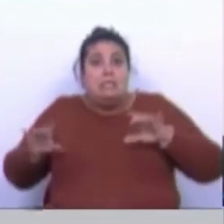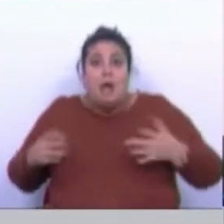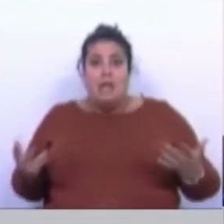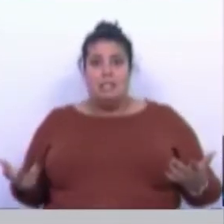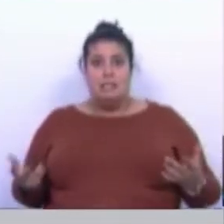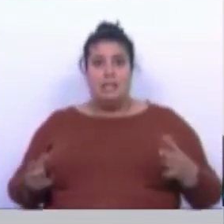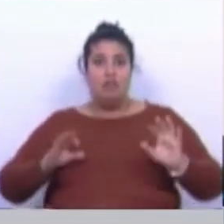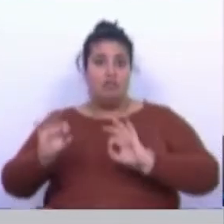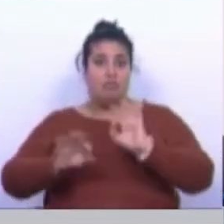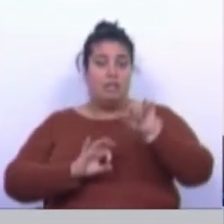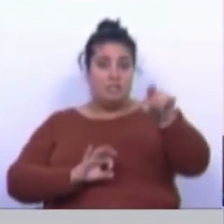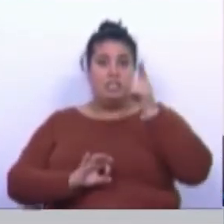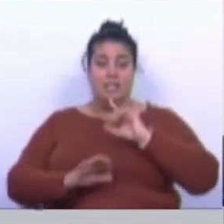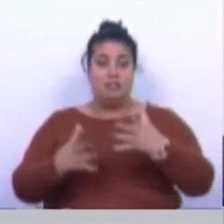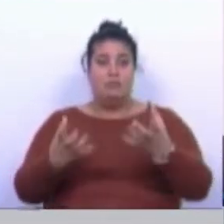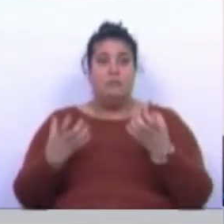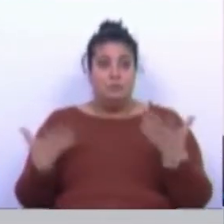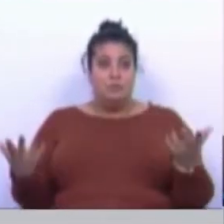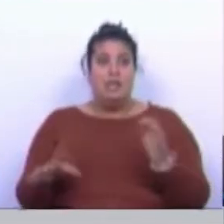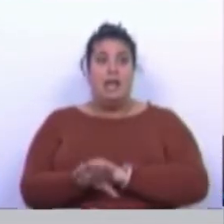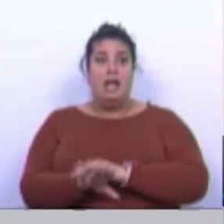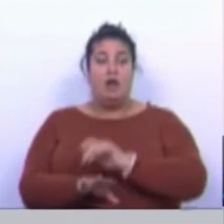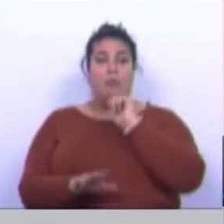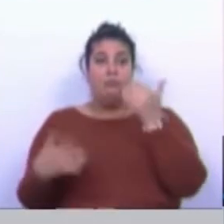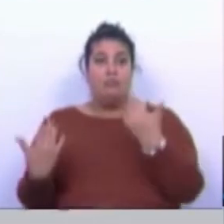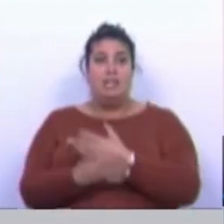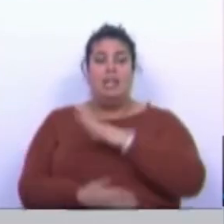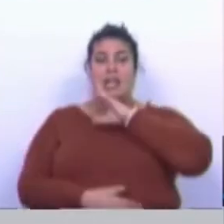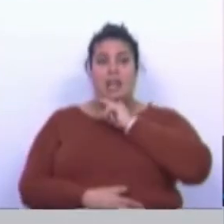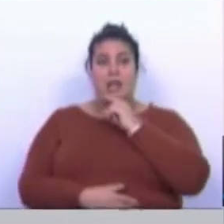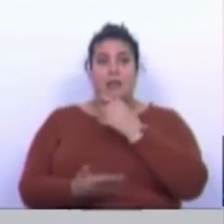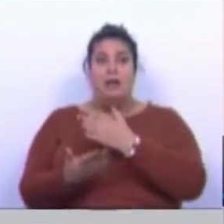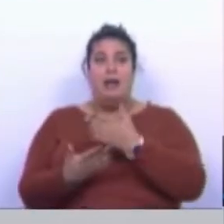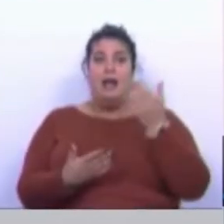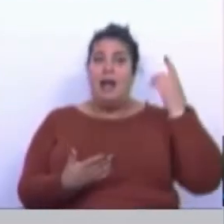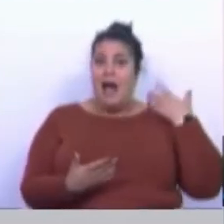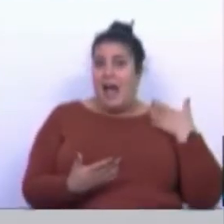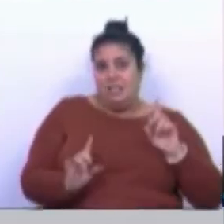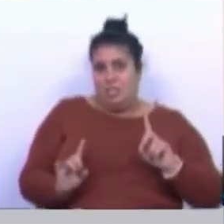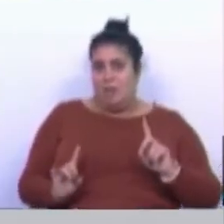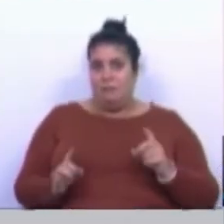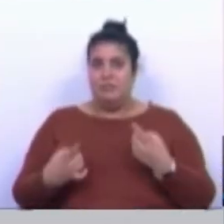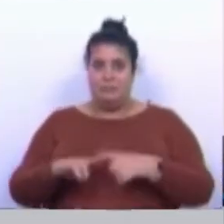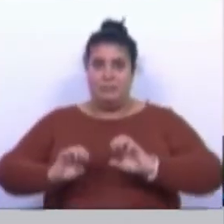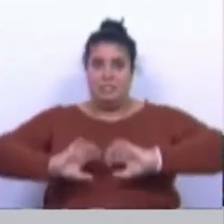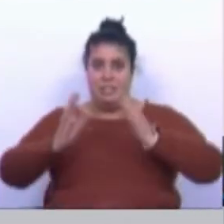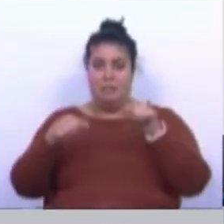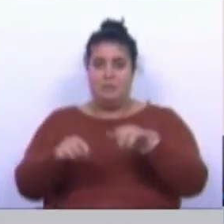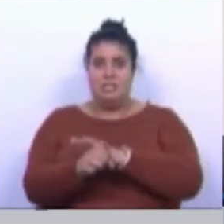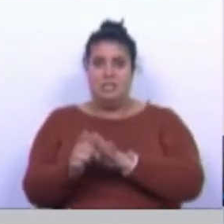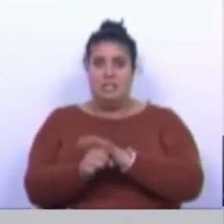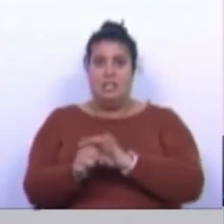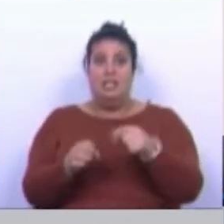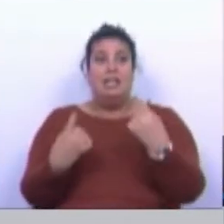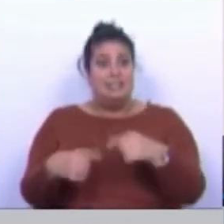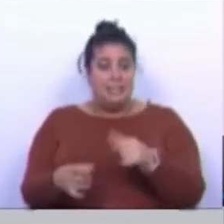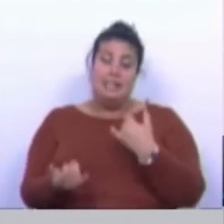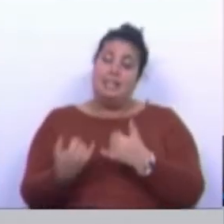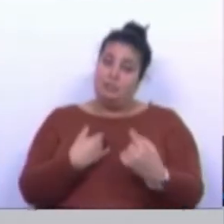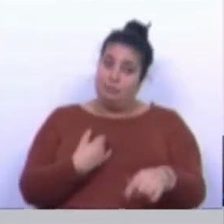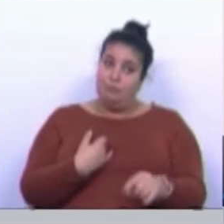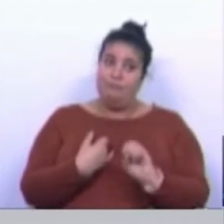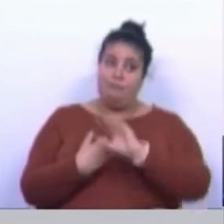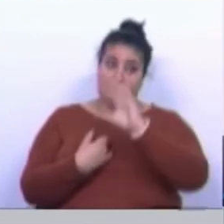mulheres e com os cuidados que elas estão a receber, porque a nossa mortalidade materna não é aquilo que era. E, certamente, que estas intervenções têm risco